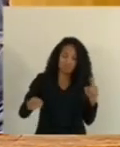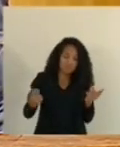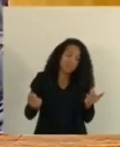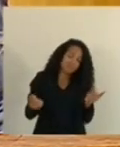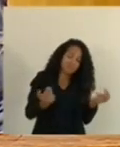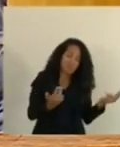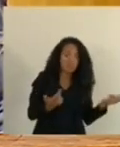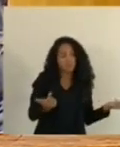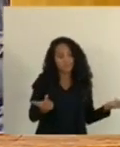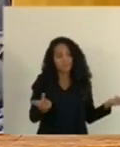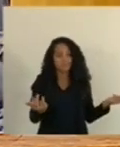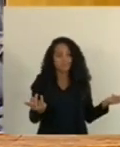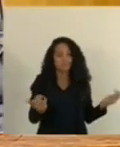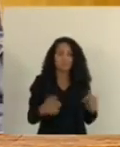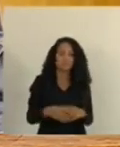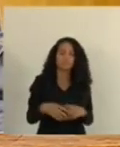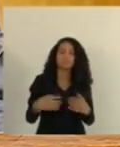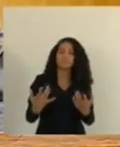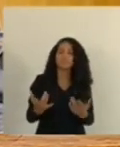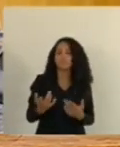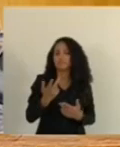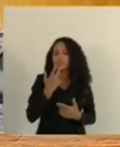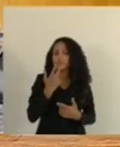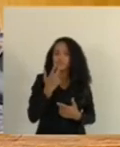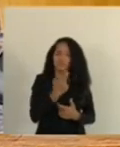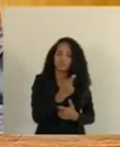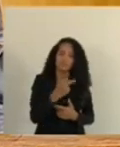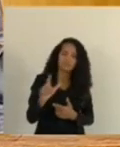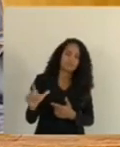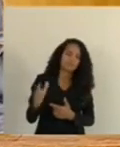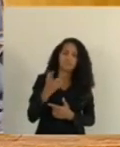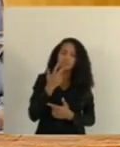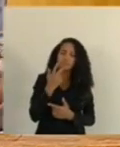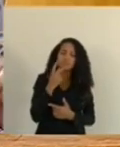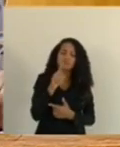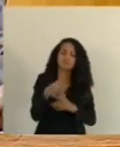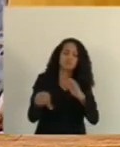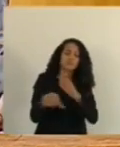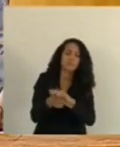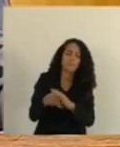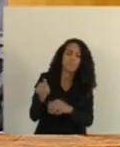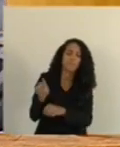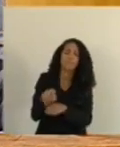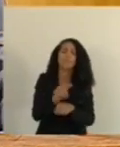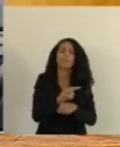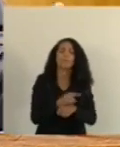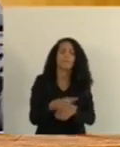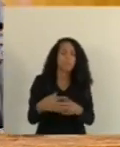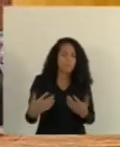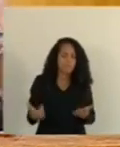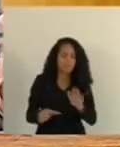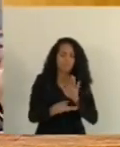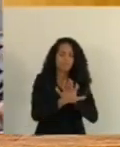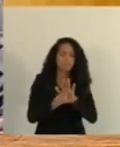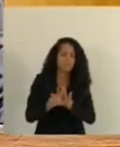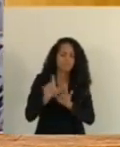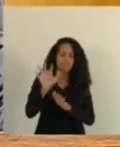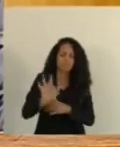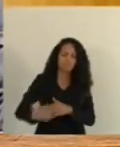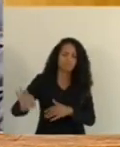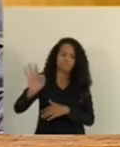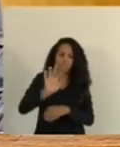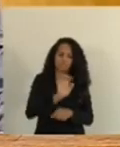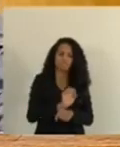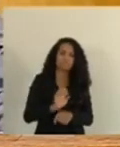que o veto fala aqui é que não se diz no PL a quem incube fiscalizar. Ora, as legislações federais e